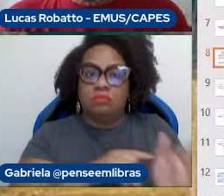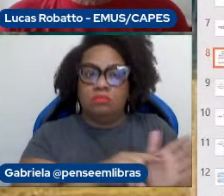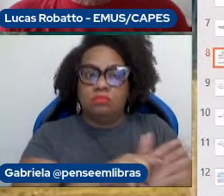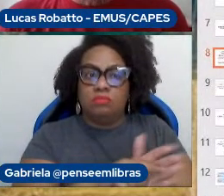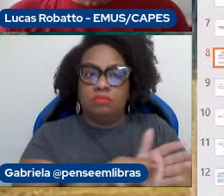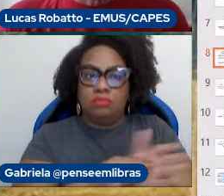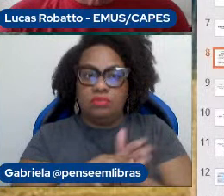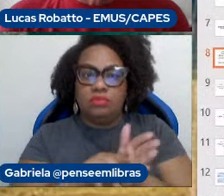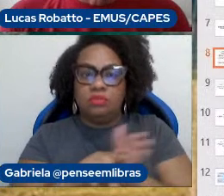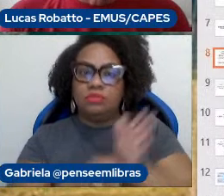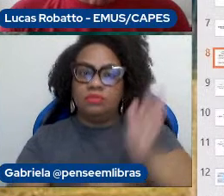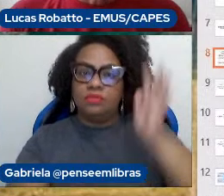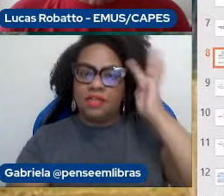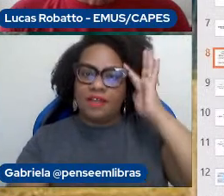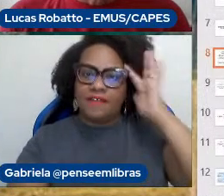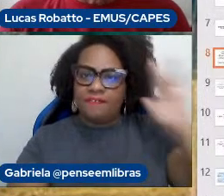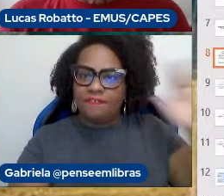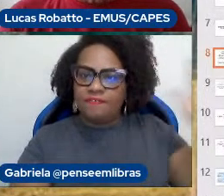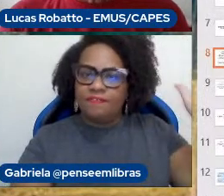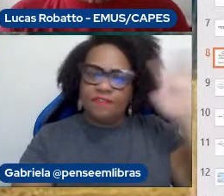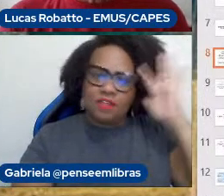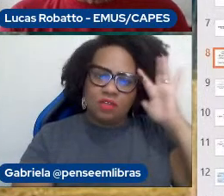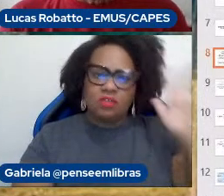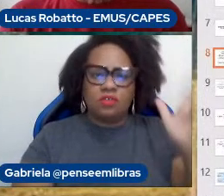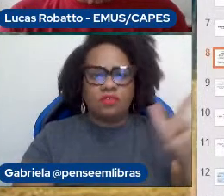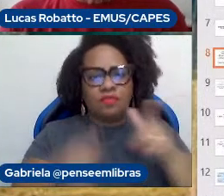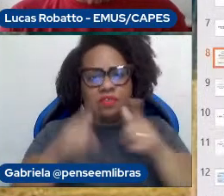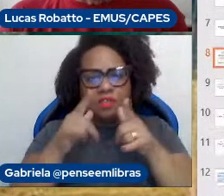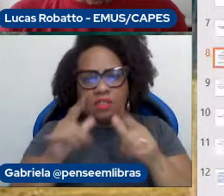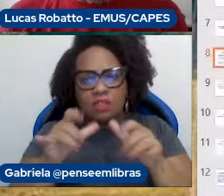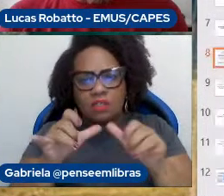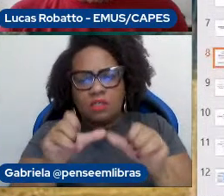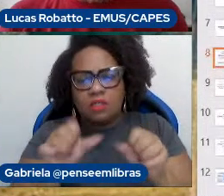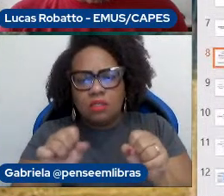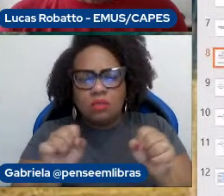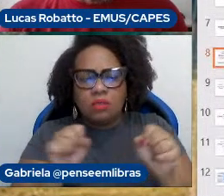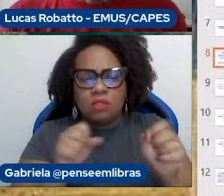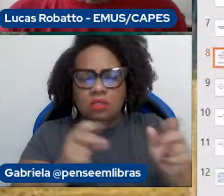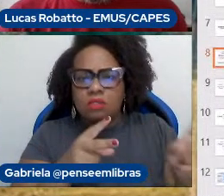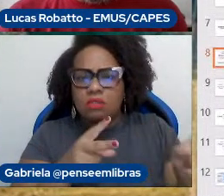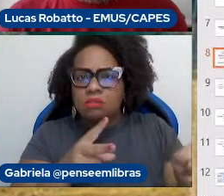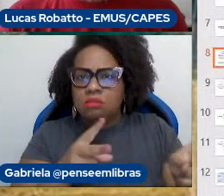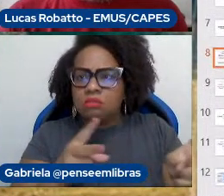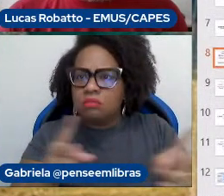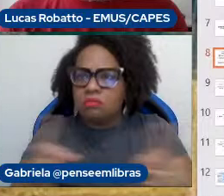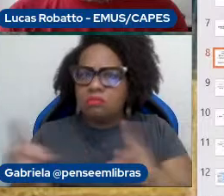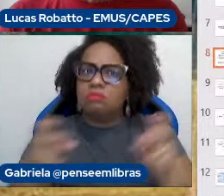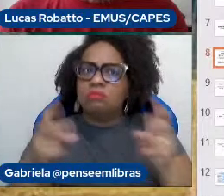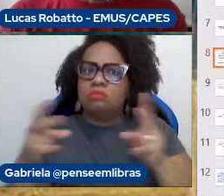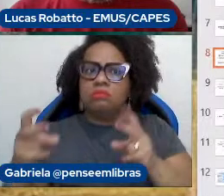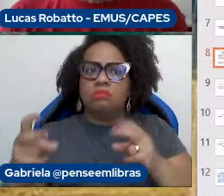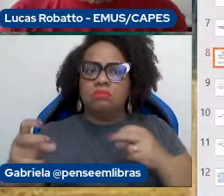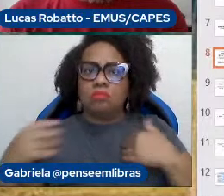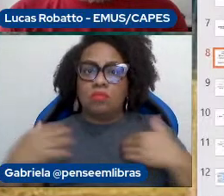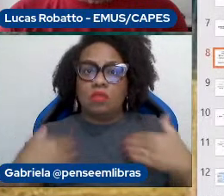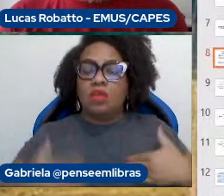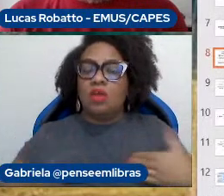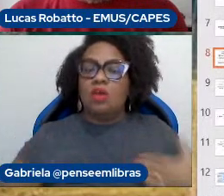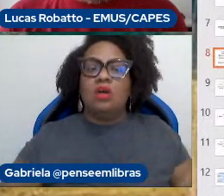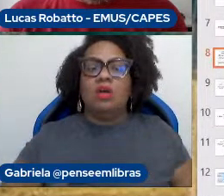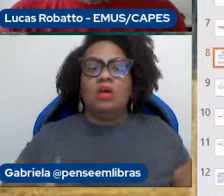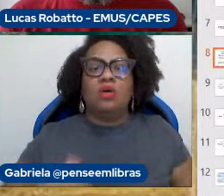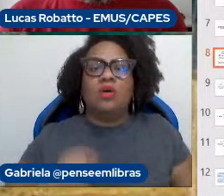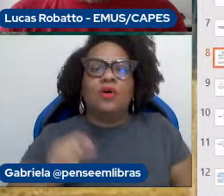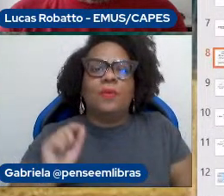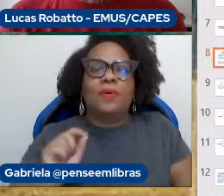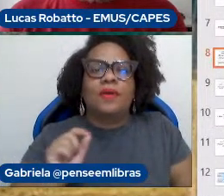filosofia e linguística, vão começar a considerar o corpo como uma forma... O que eles dizem basicamente é que não se pode